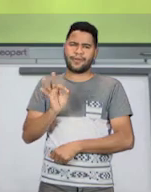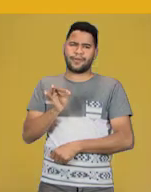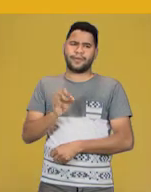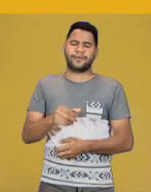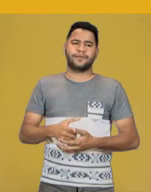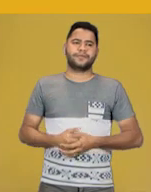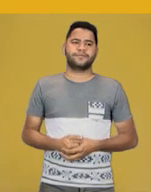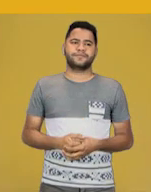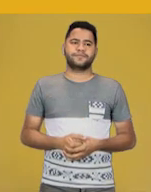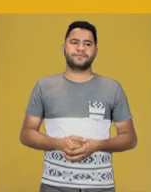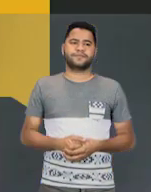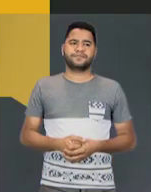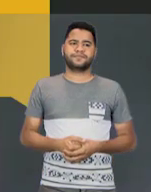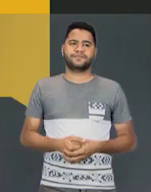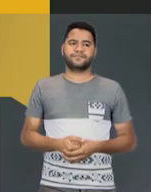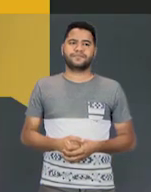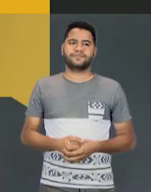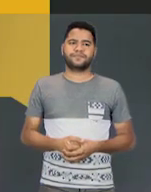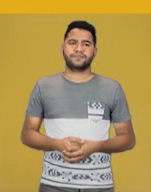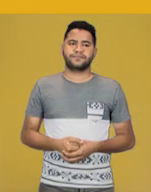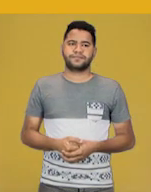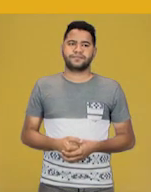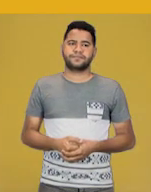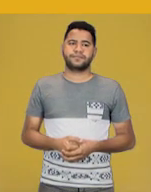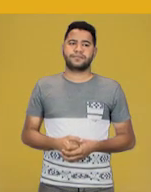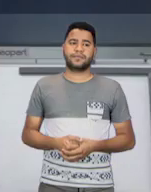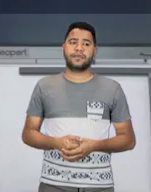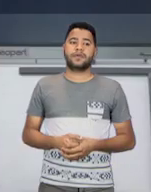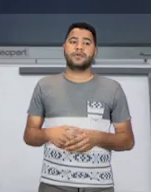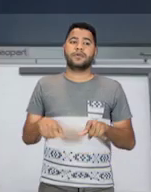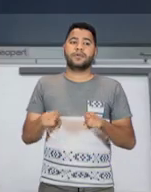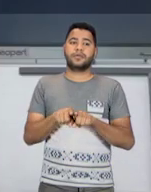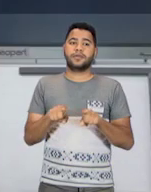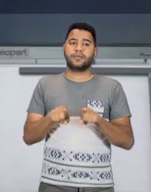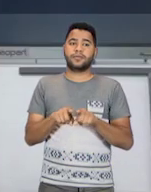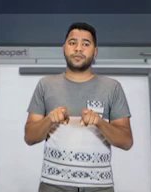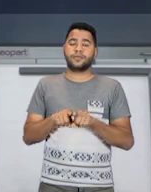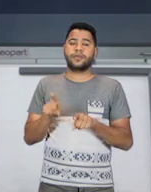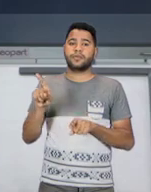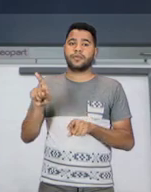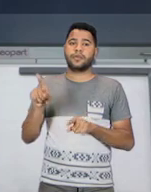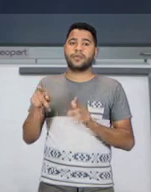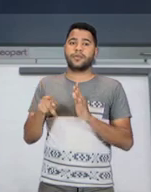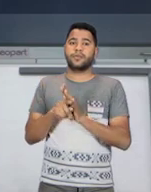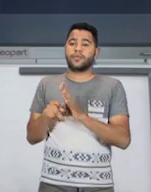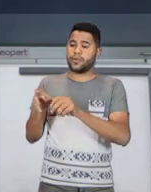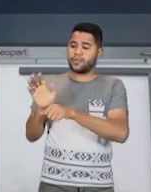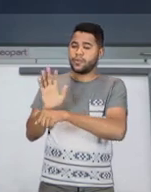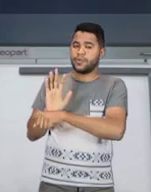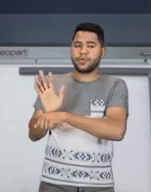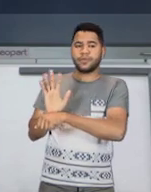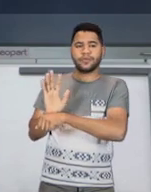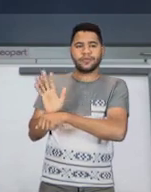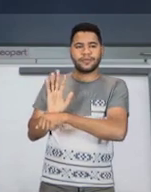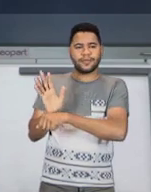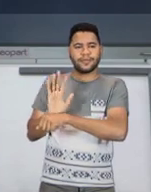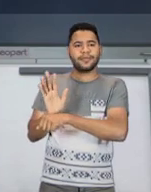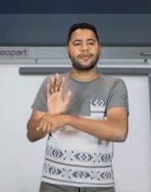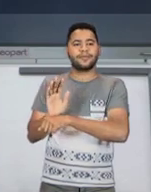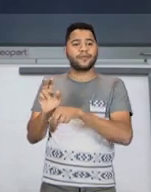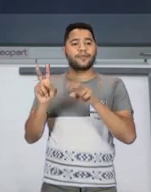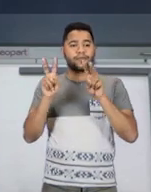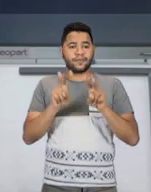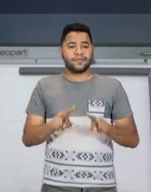Muito massa. Temos também a arte do cinema, que faz parte das artes